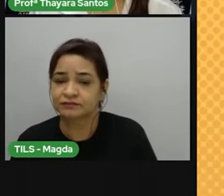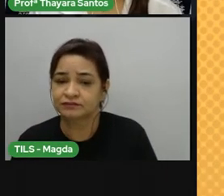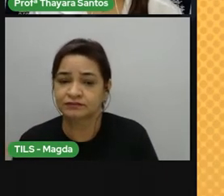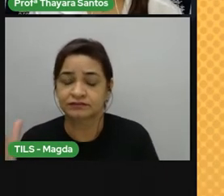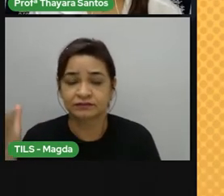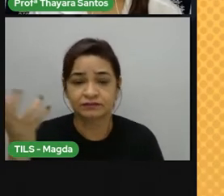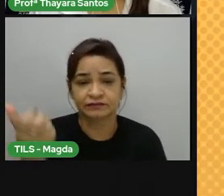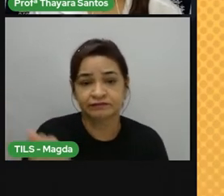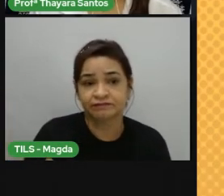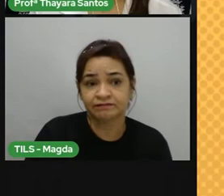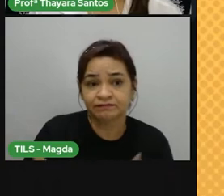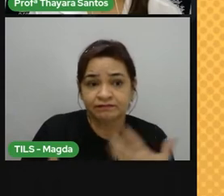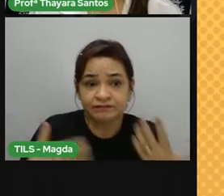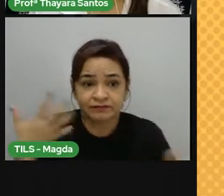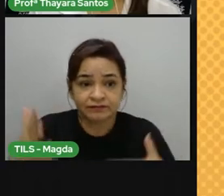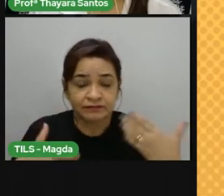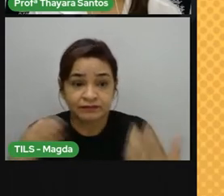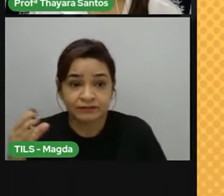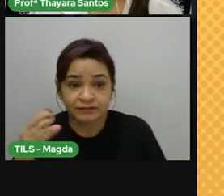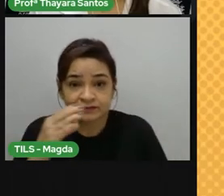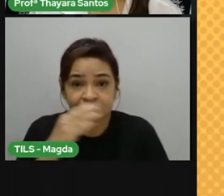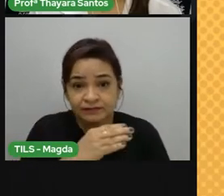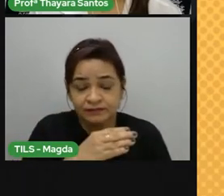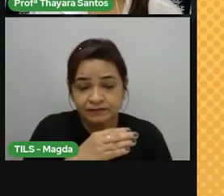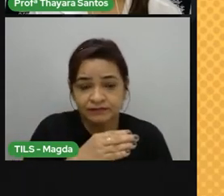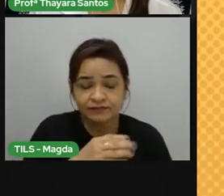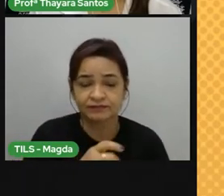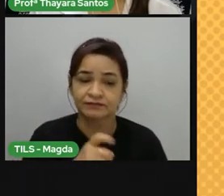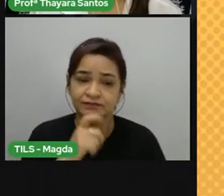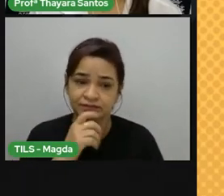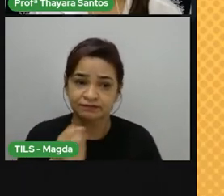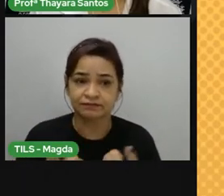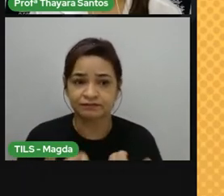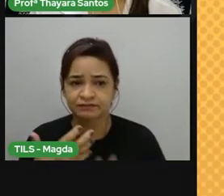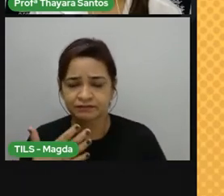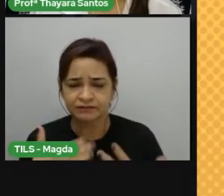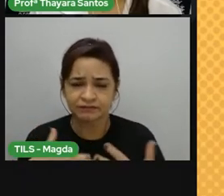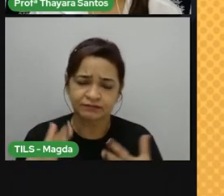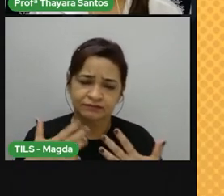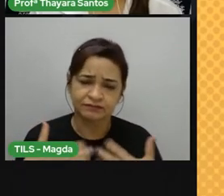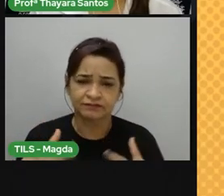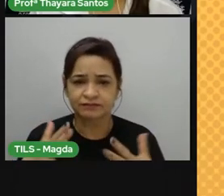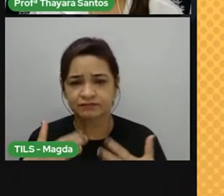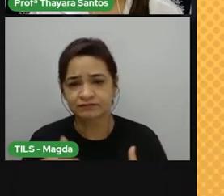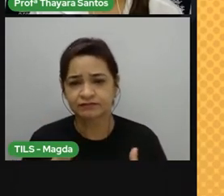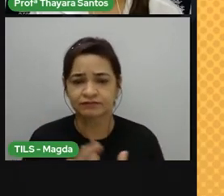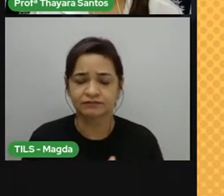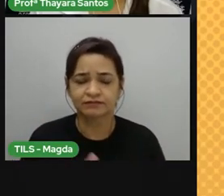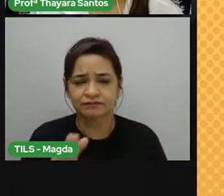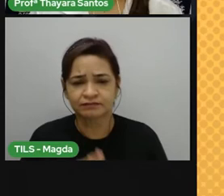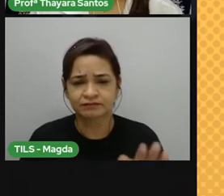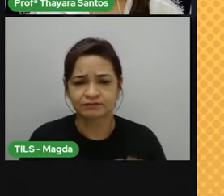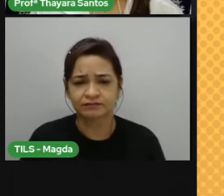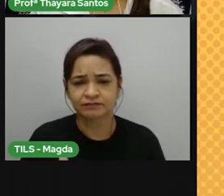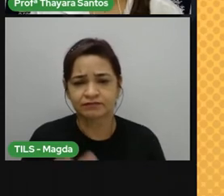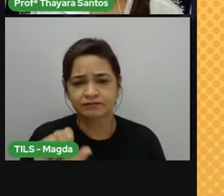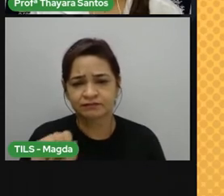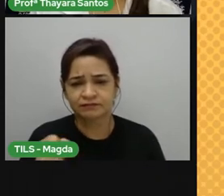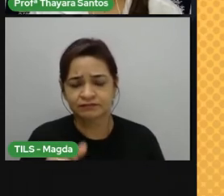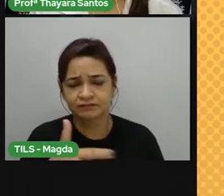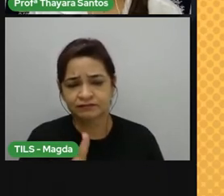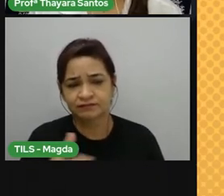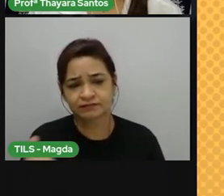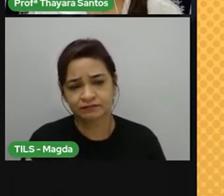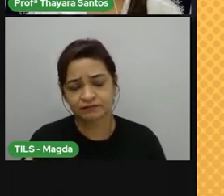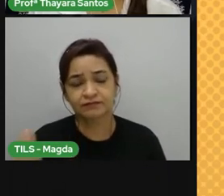com verões bem quentes e invernos menos abafados. As temperaturas médias anuais ficam entre 18 e 26 graus